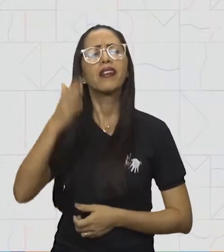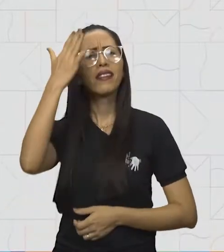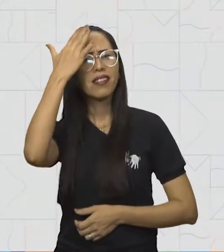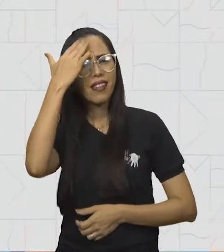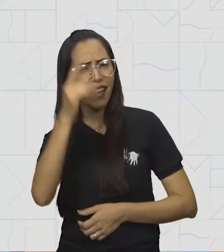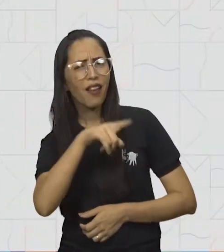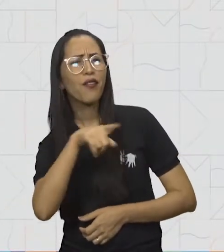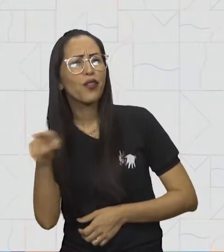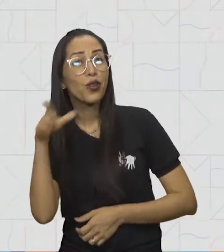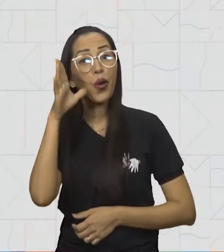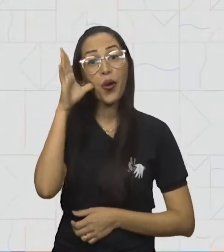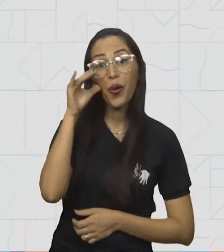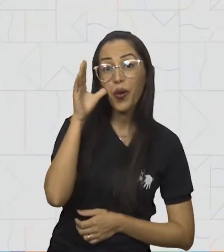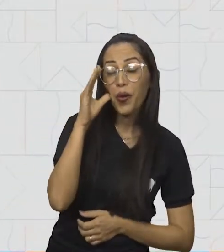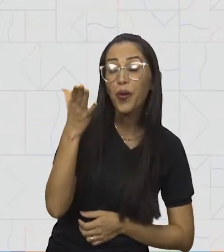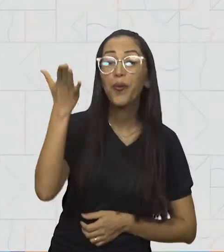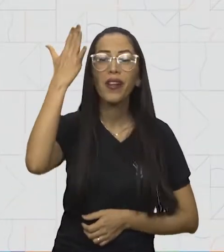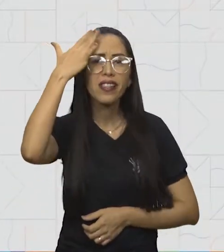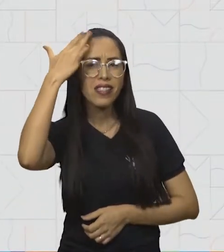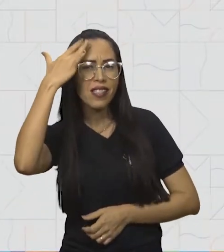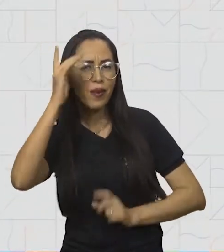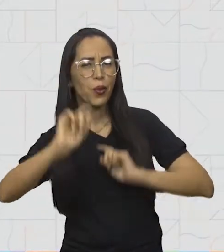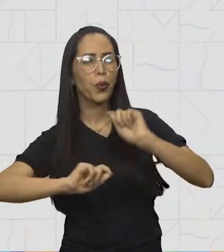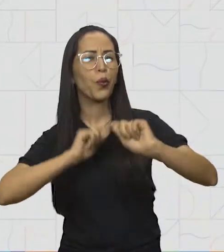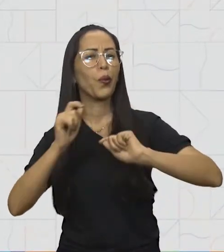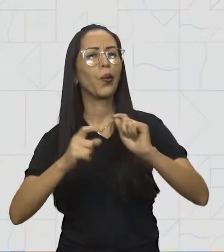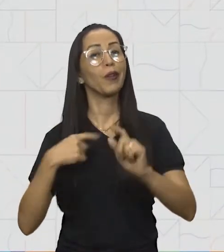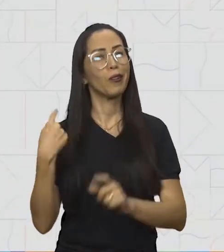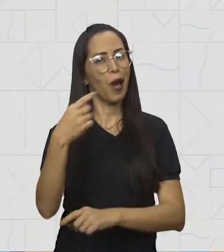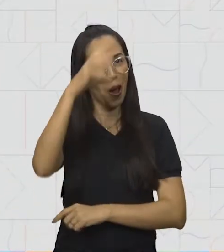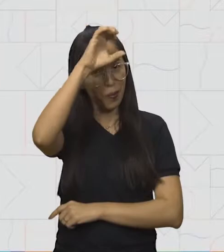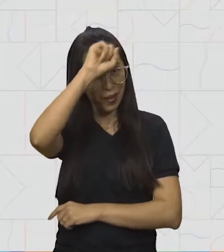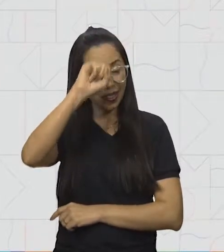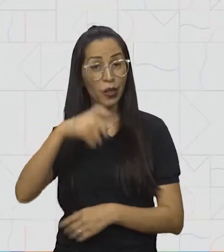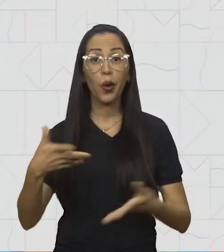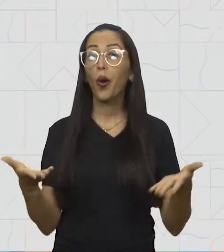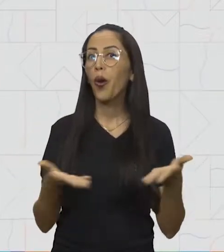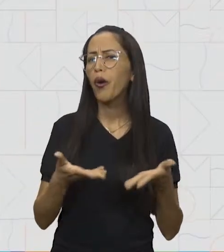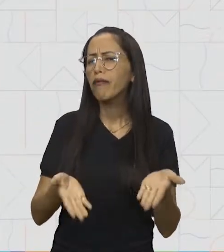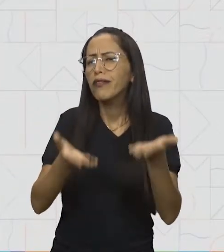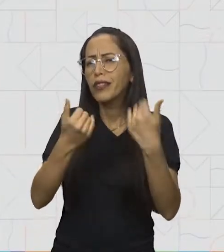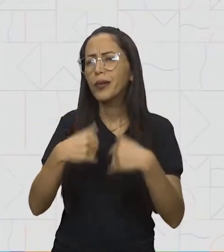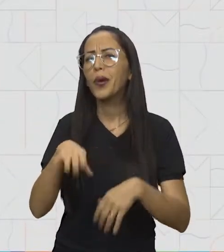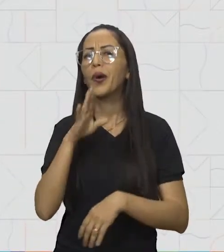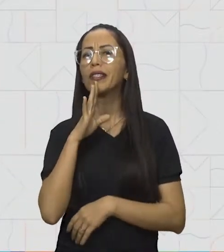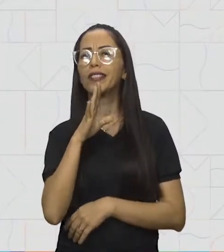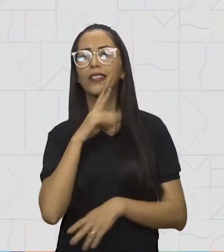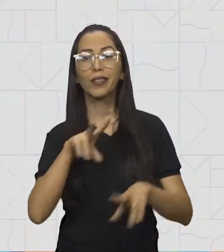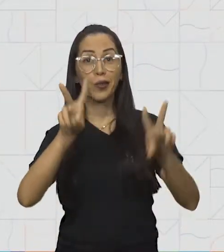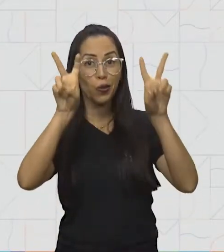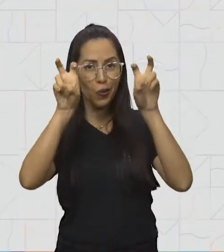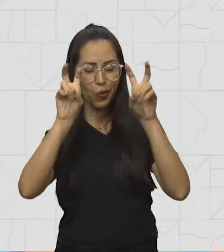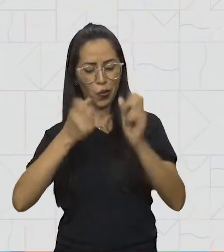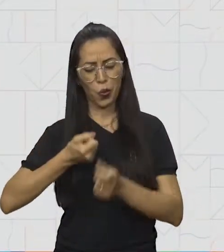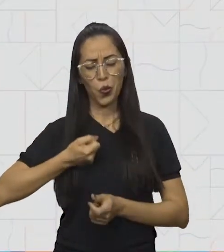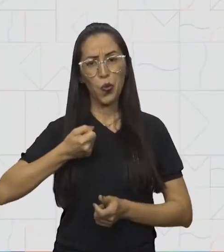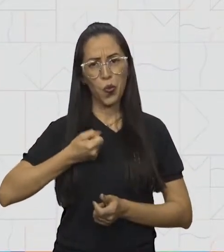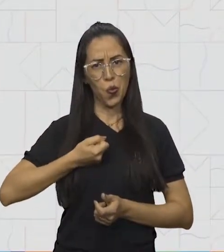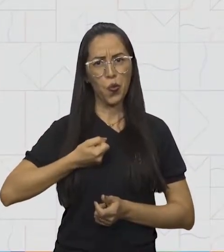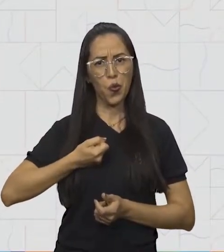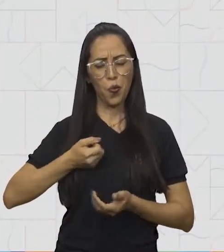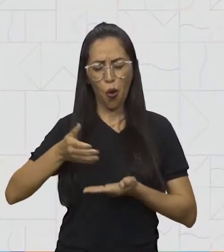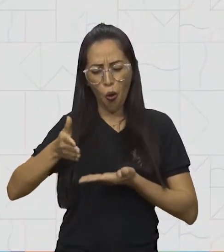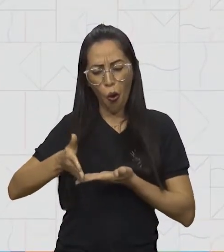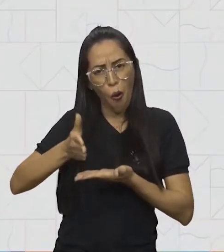Sei que vocês estão curiosos para saber o que iremos aprender. Hoje iremos conhecer sobre a composição dos